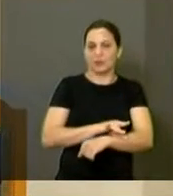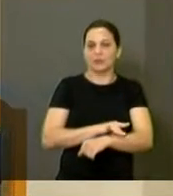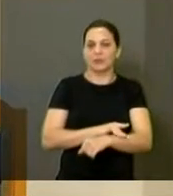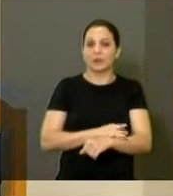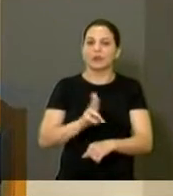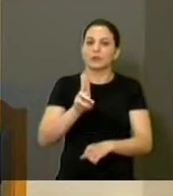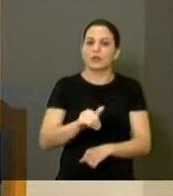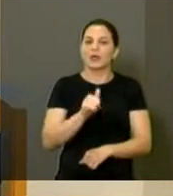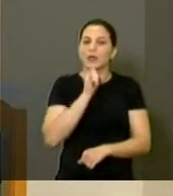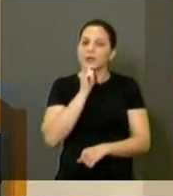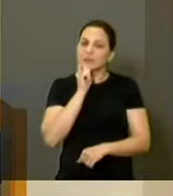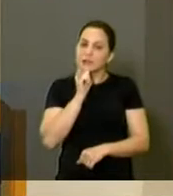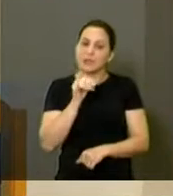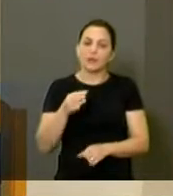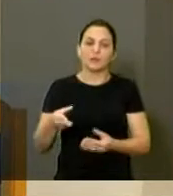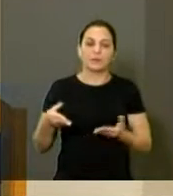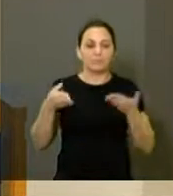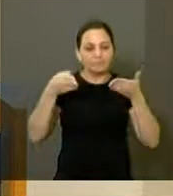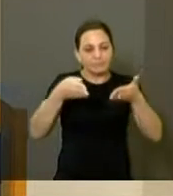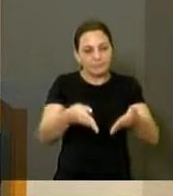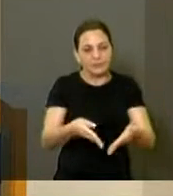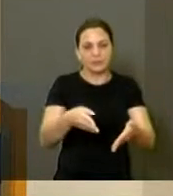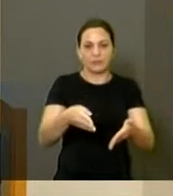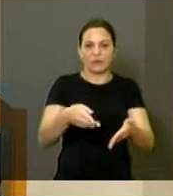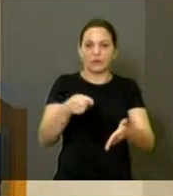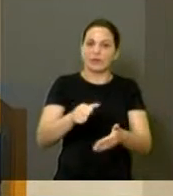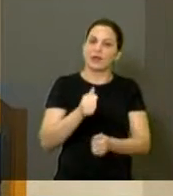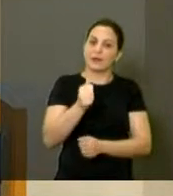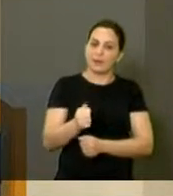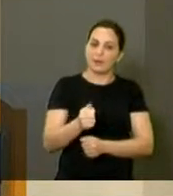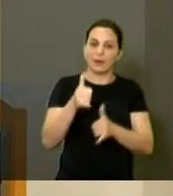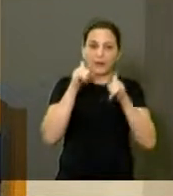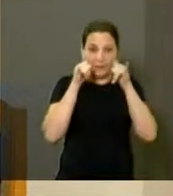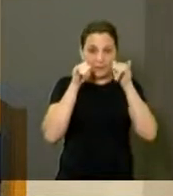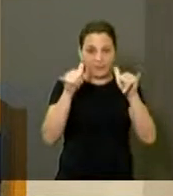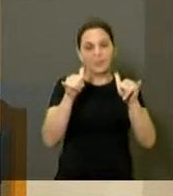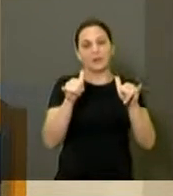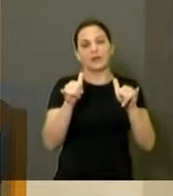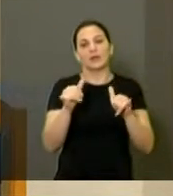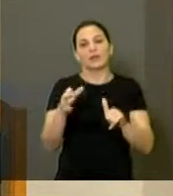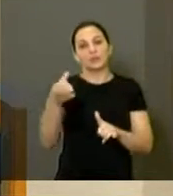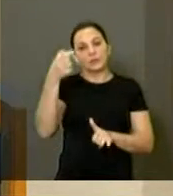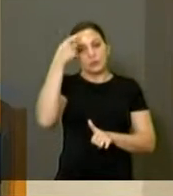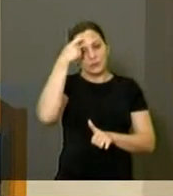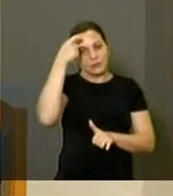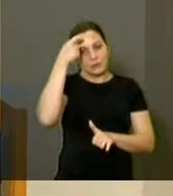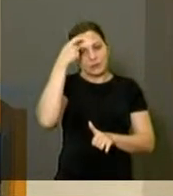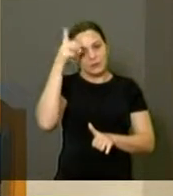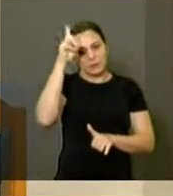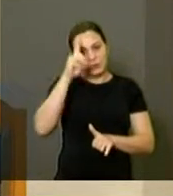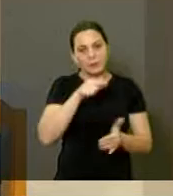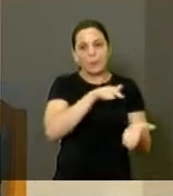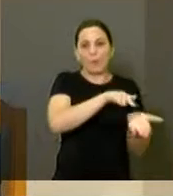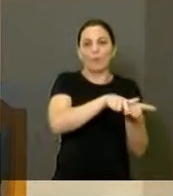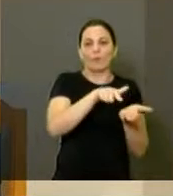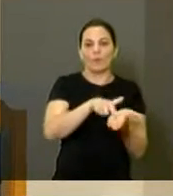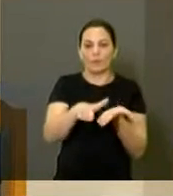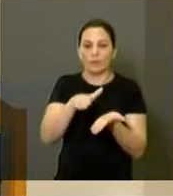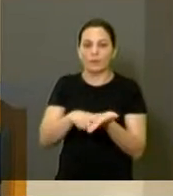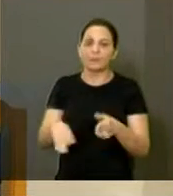aplicando na nossa cidade. Pois, com a campanha de conscientização, o dia da faxina,